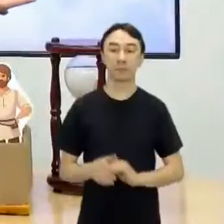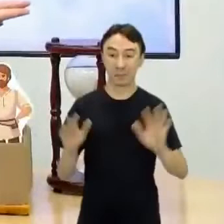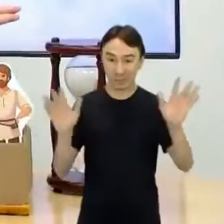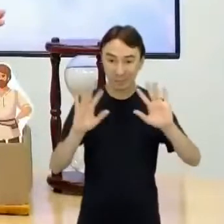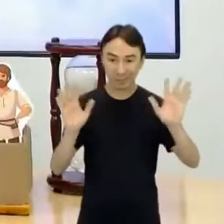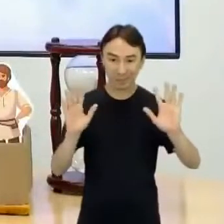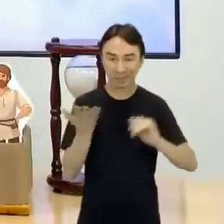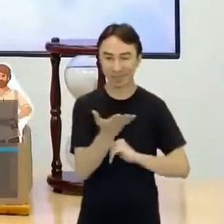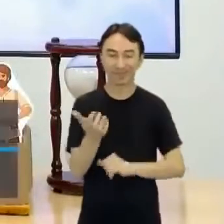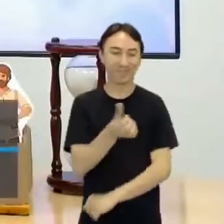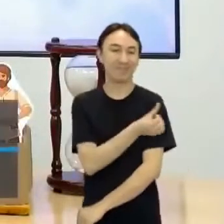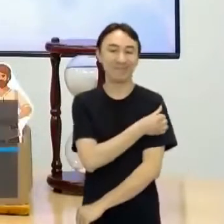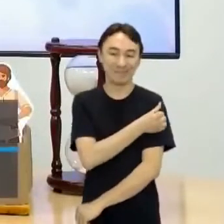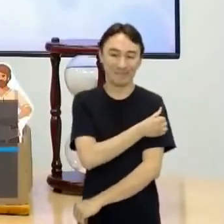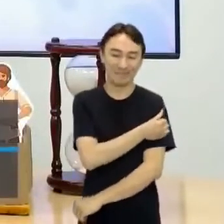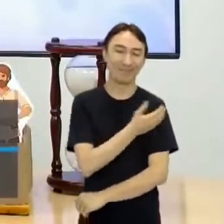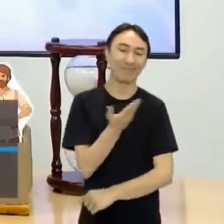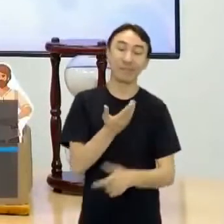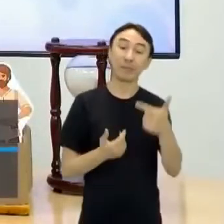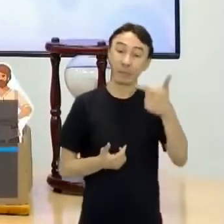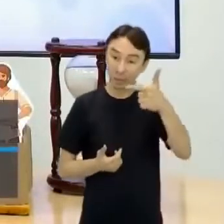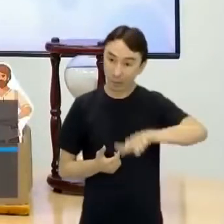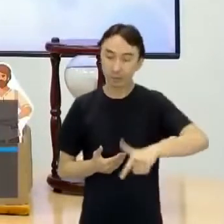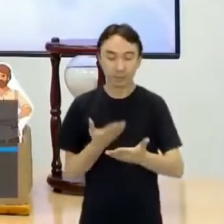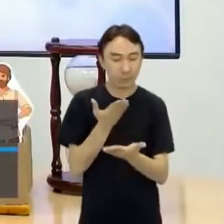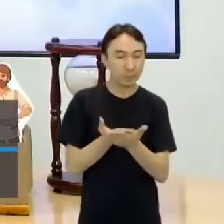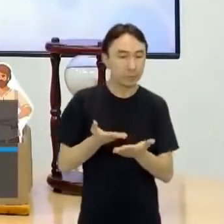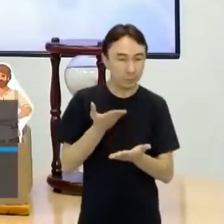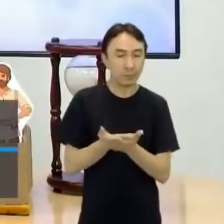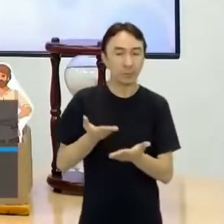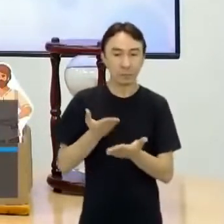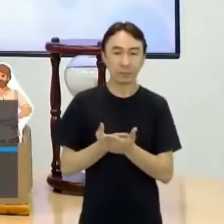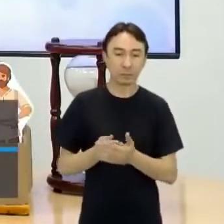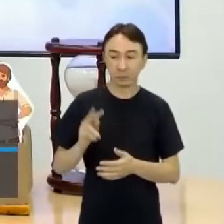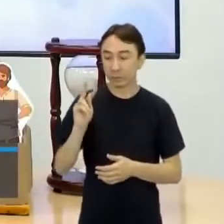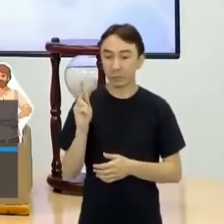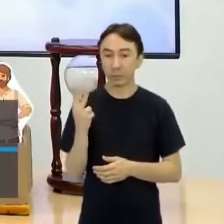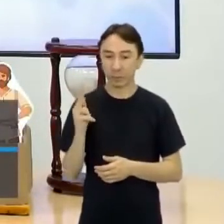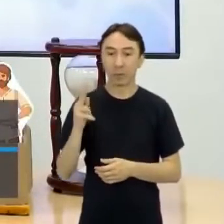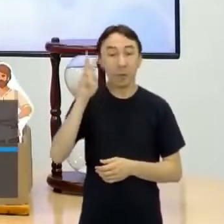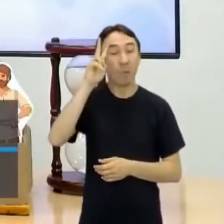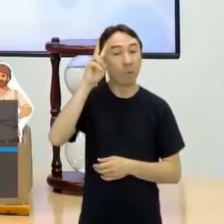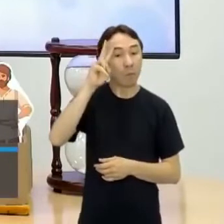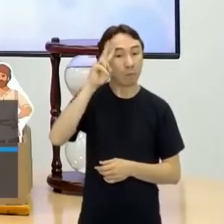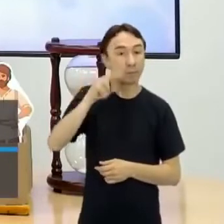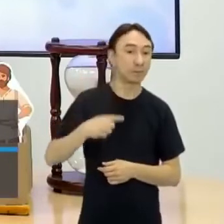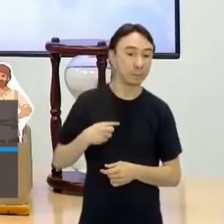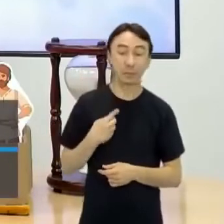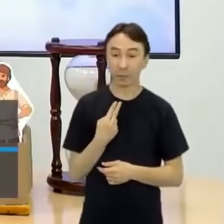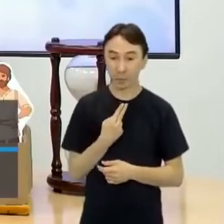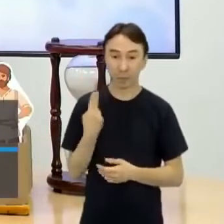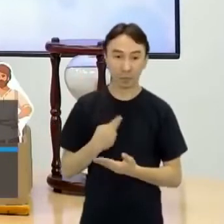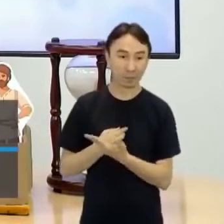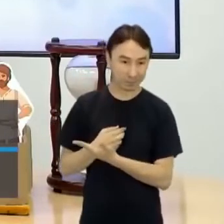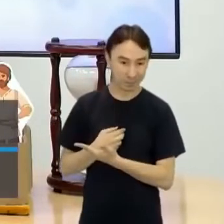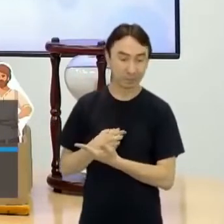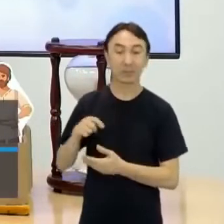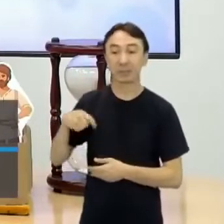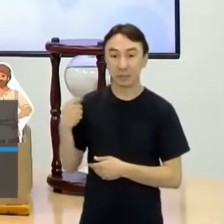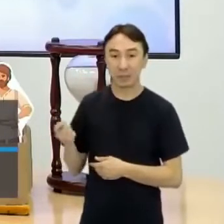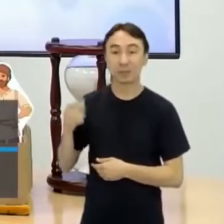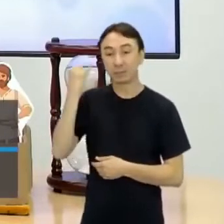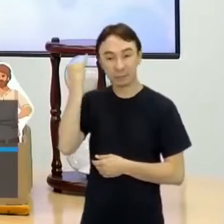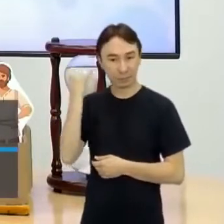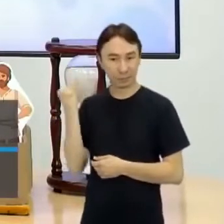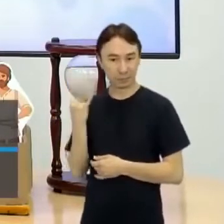Olá, sexto ano, sejam bem-vindos a mais essa aula de história. Eu sou a professora Janaína Jardim, esse é o meu sinal. Eu sou uma